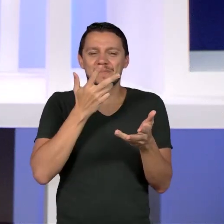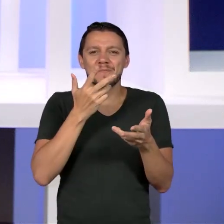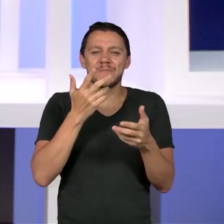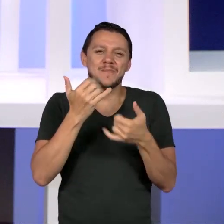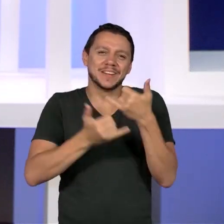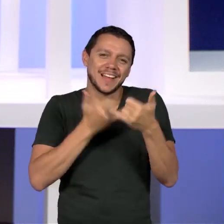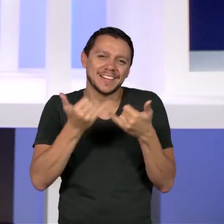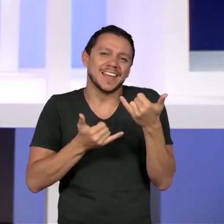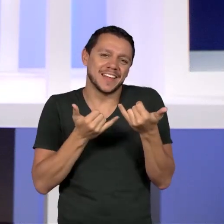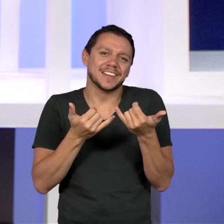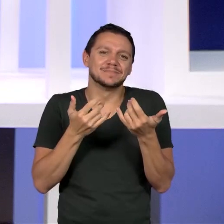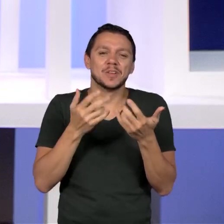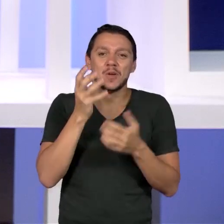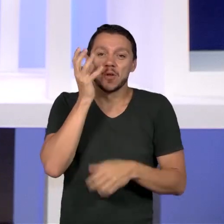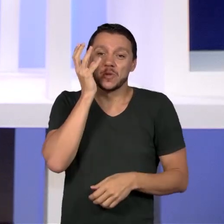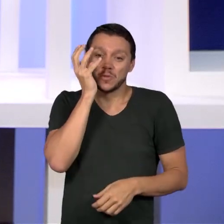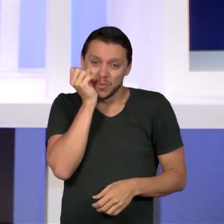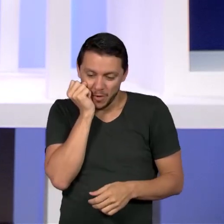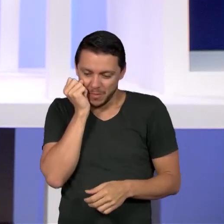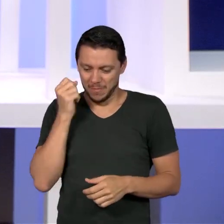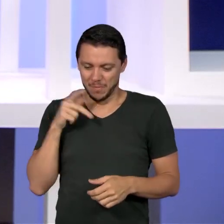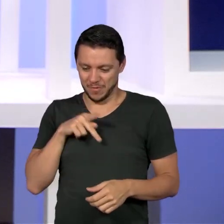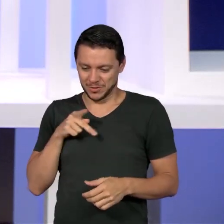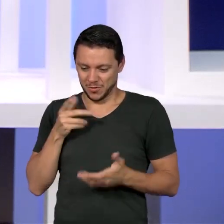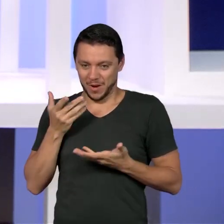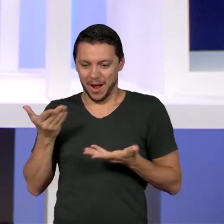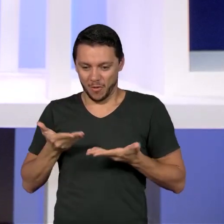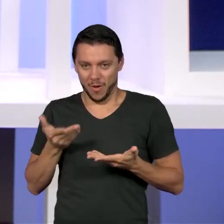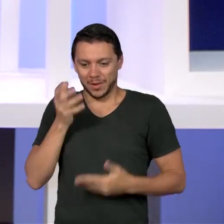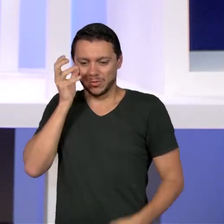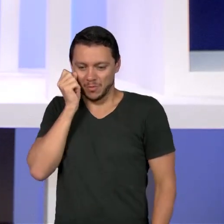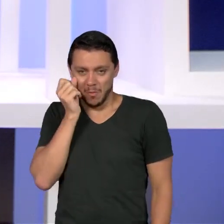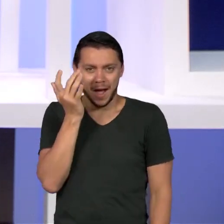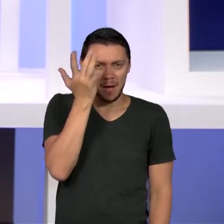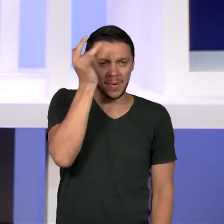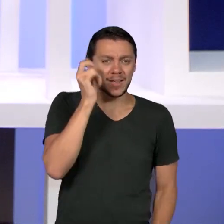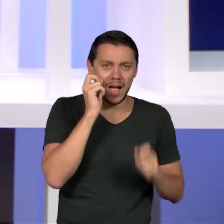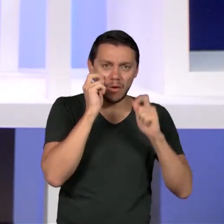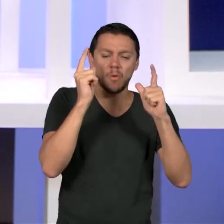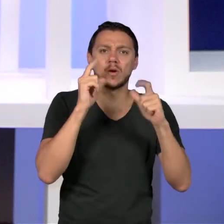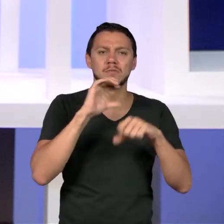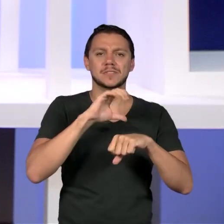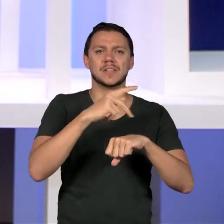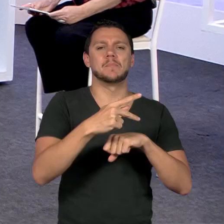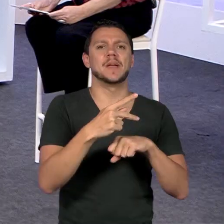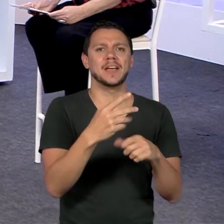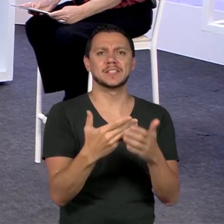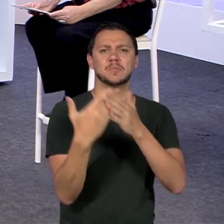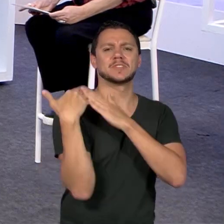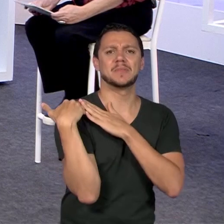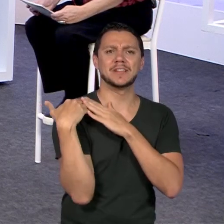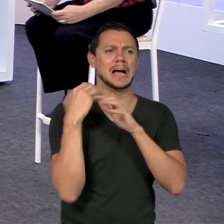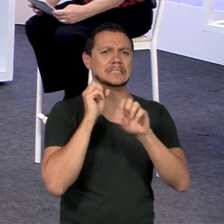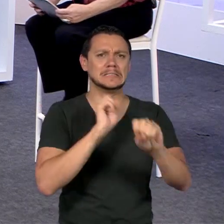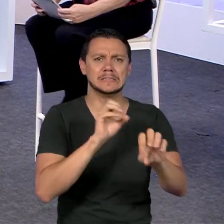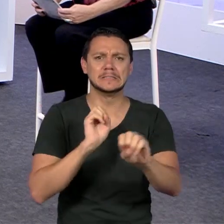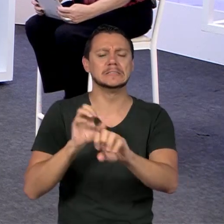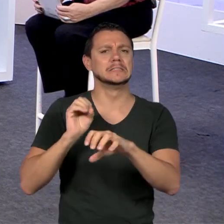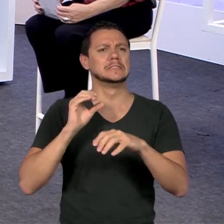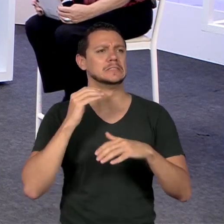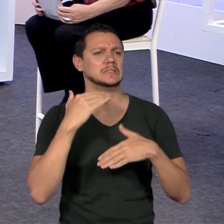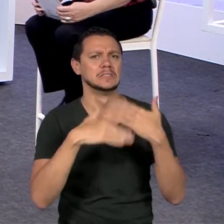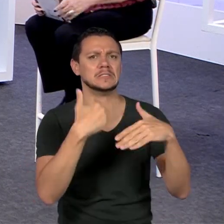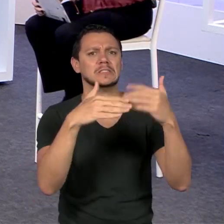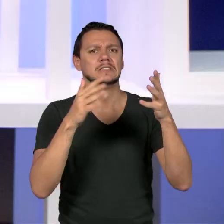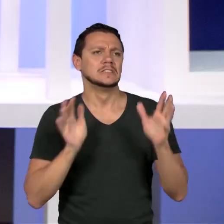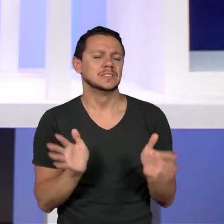professor e acorda-se coordenador com tarefas de formação. E aí o que